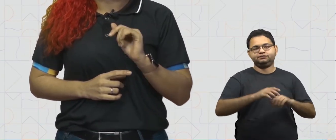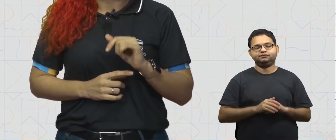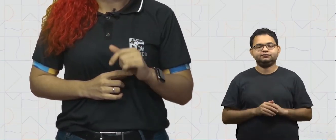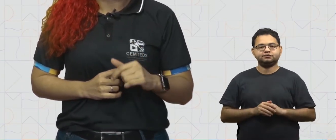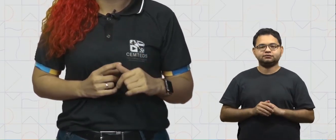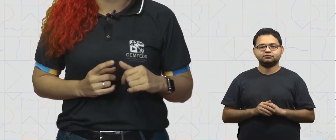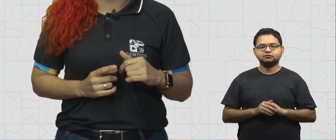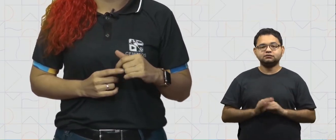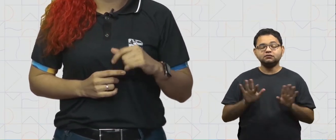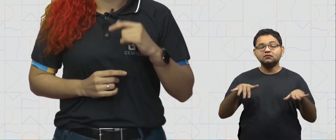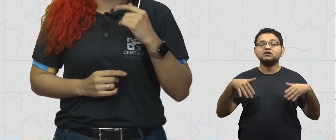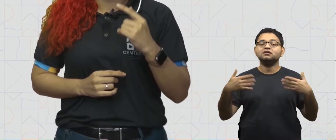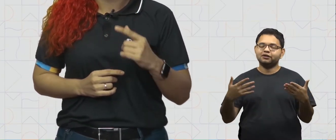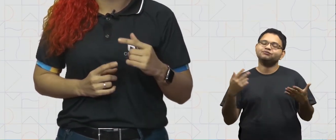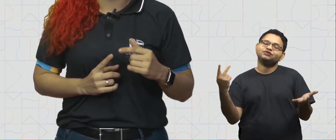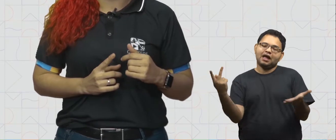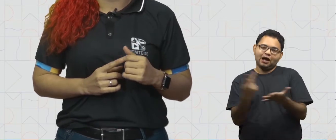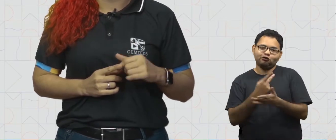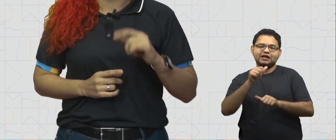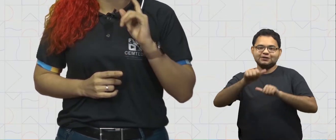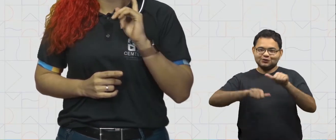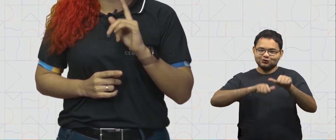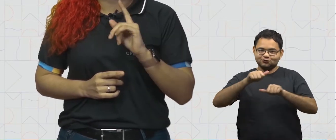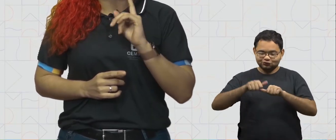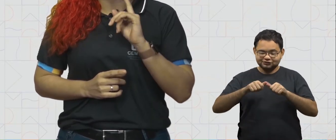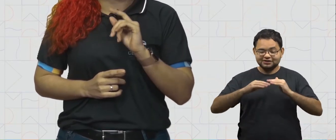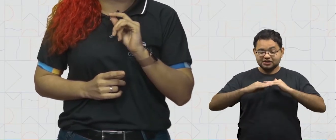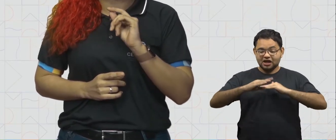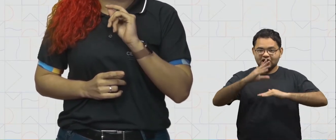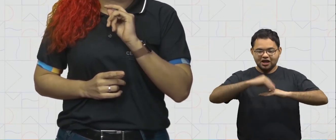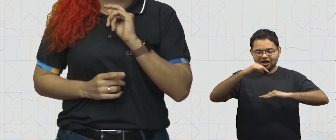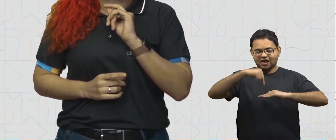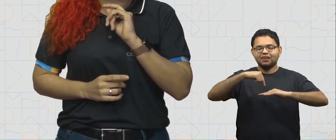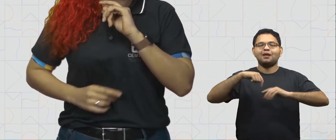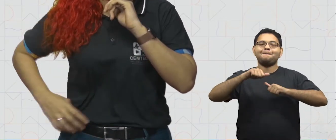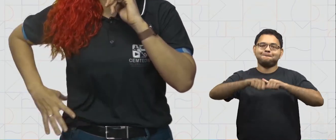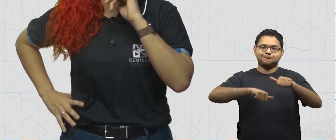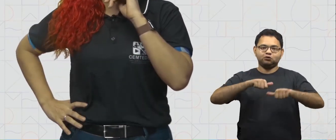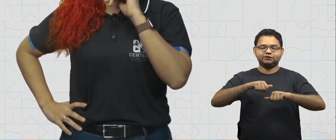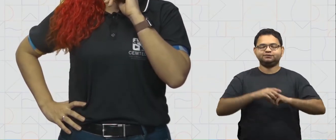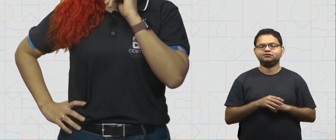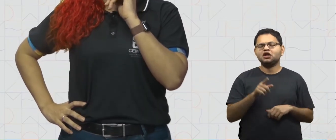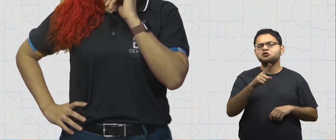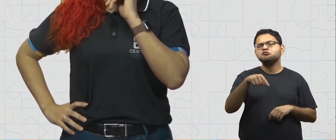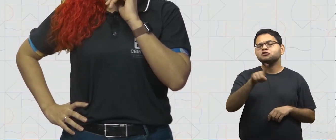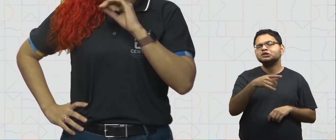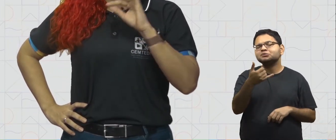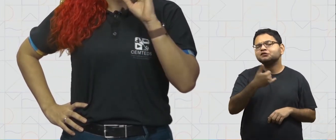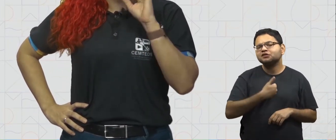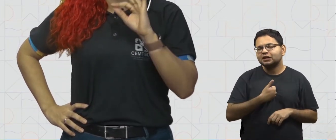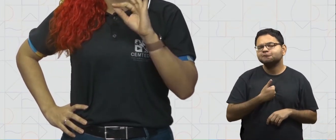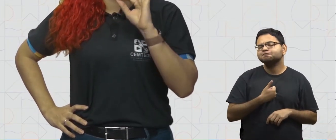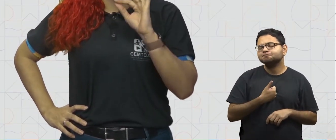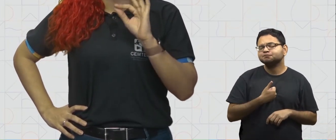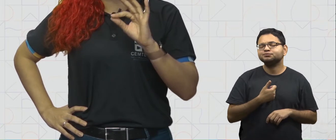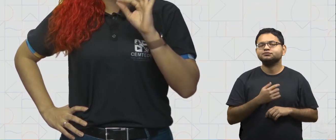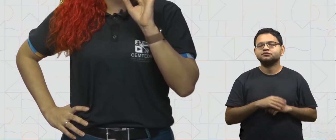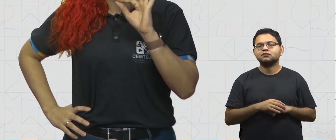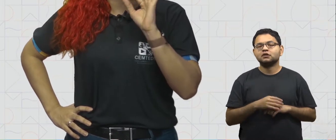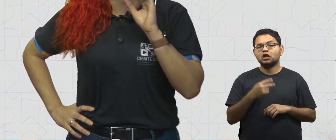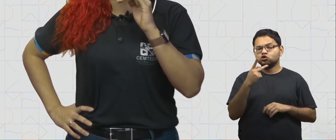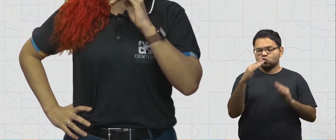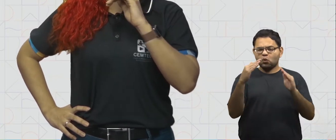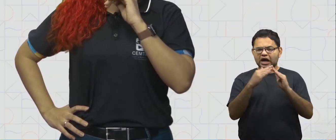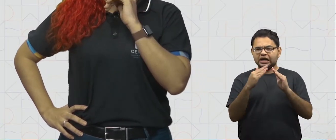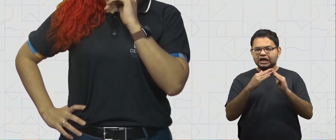Assim, acontecem as modificações em suas plantas baixas. E diga-me aí, onde fica